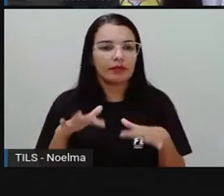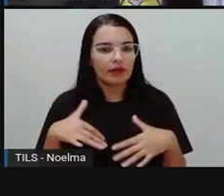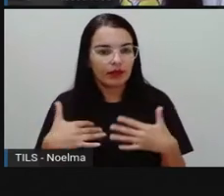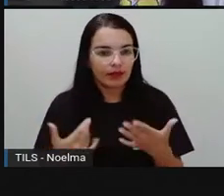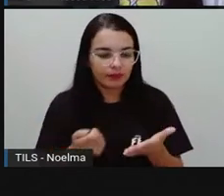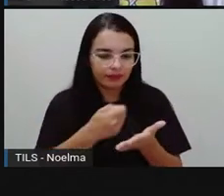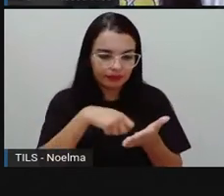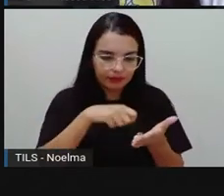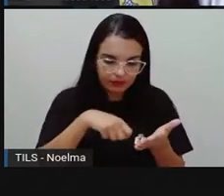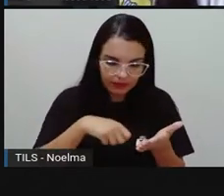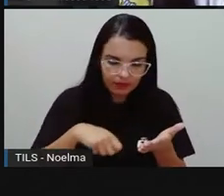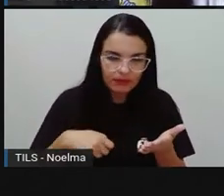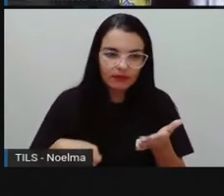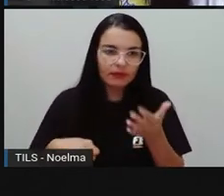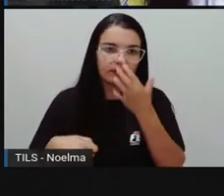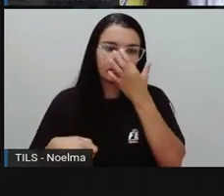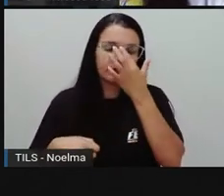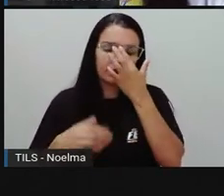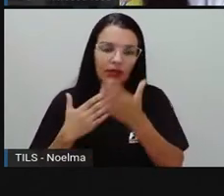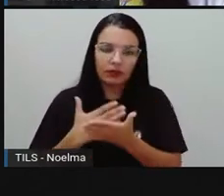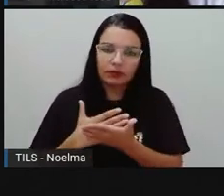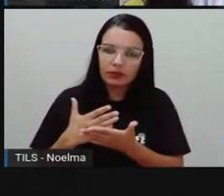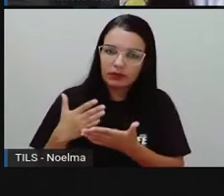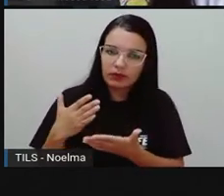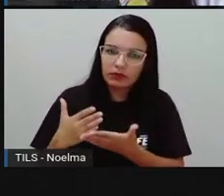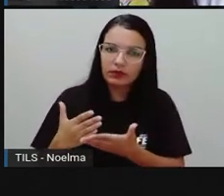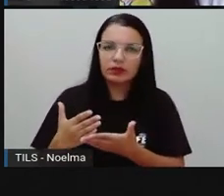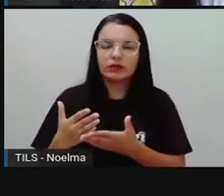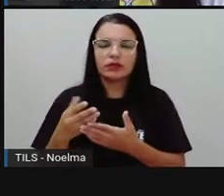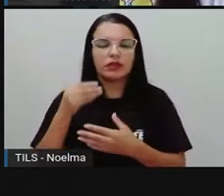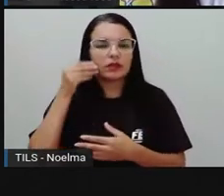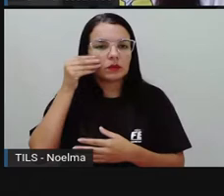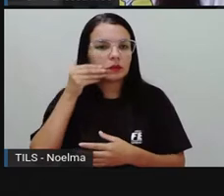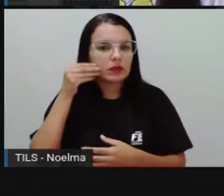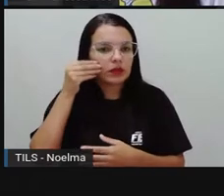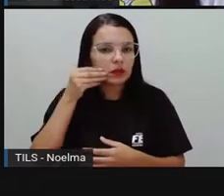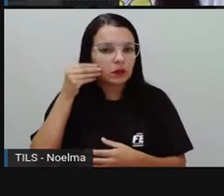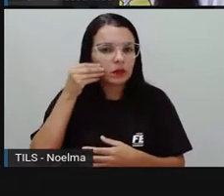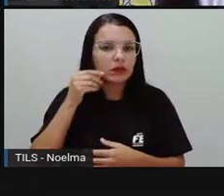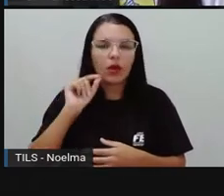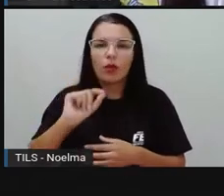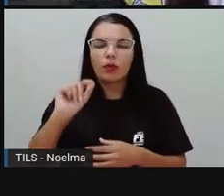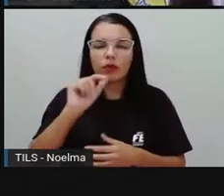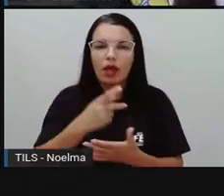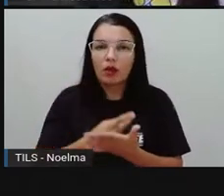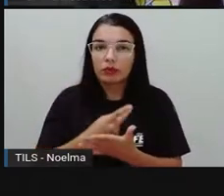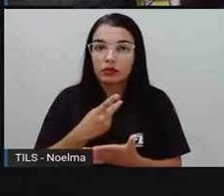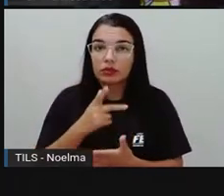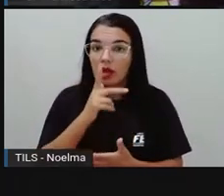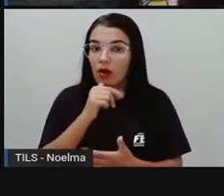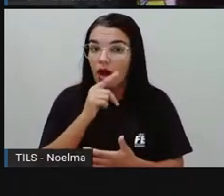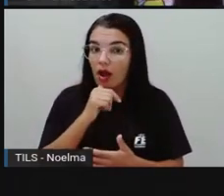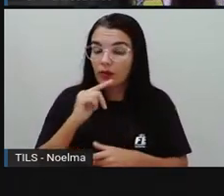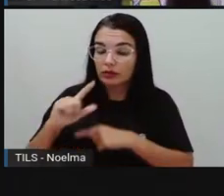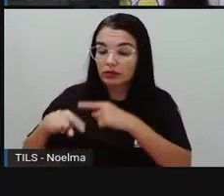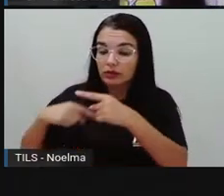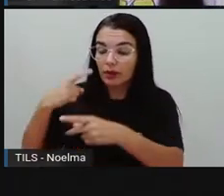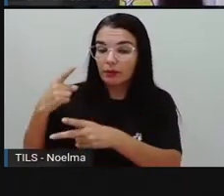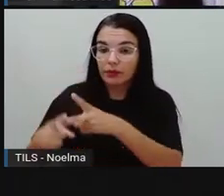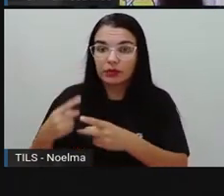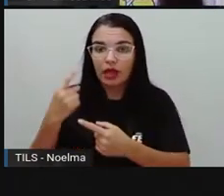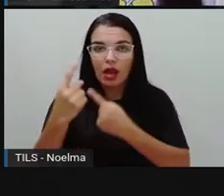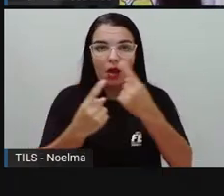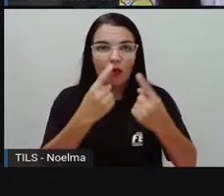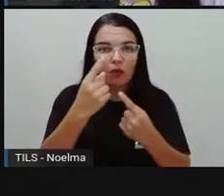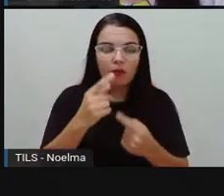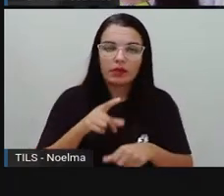anotassem sobre o início do experimento, o que aconteceu com a água depois de algumas horas e a